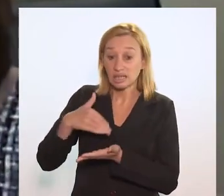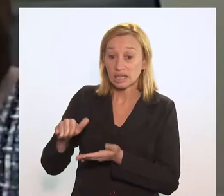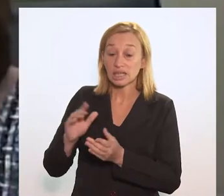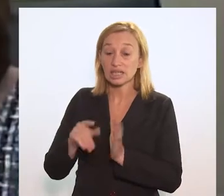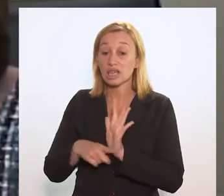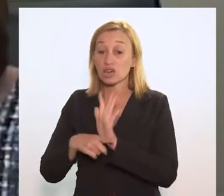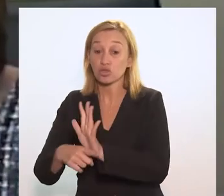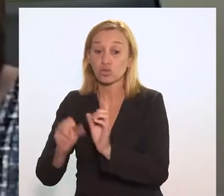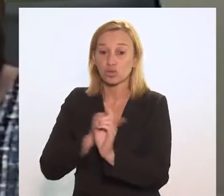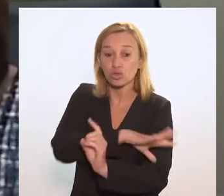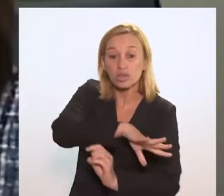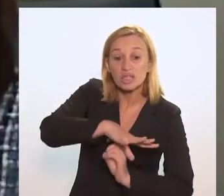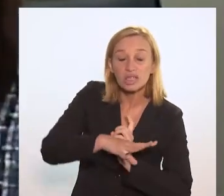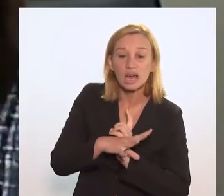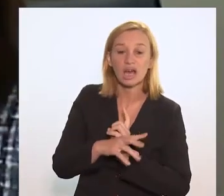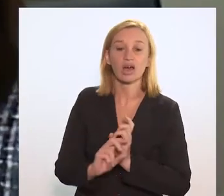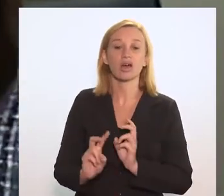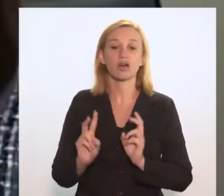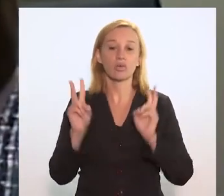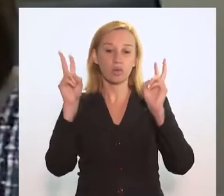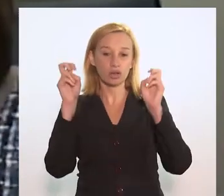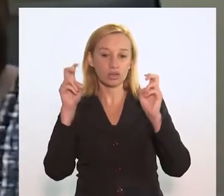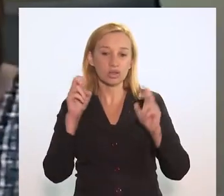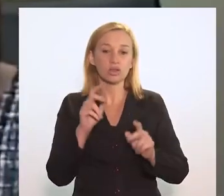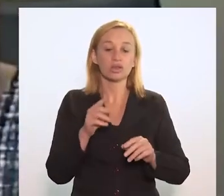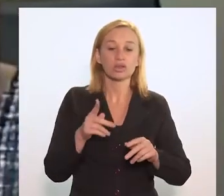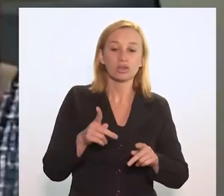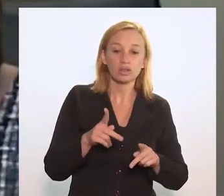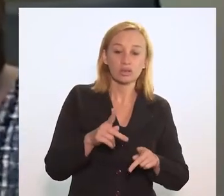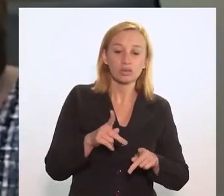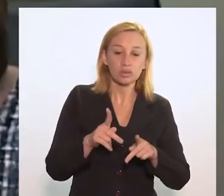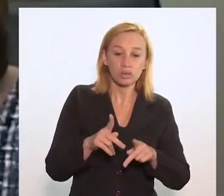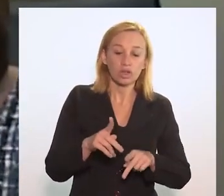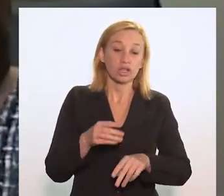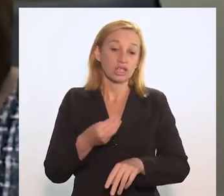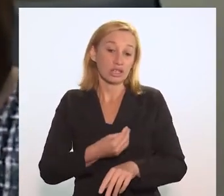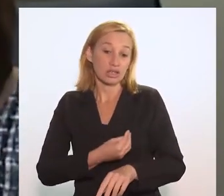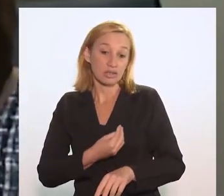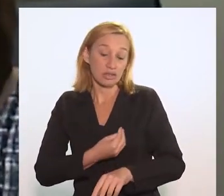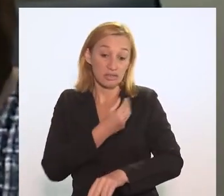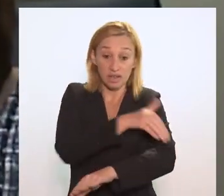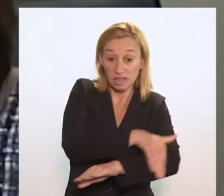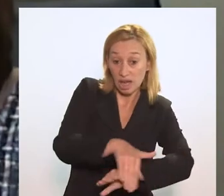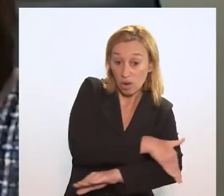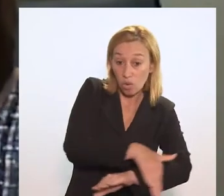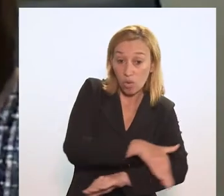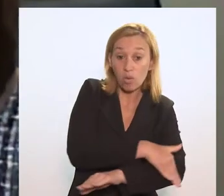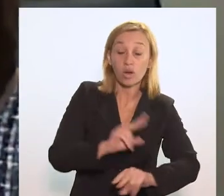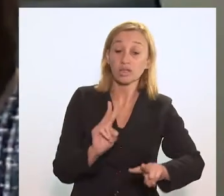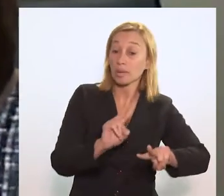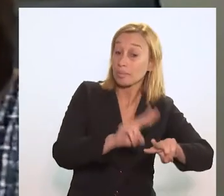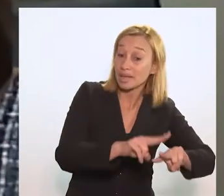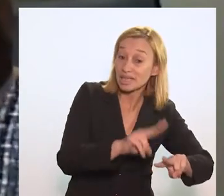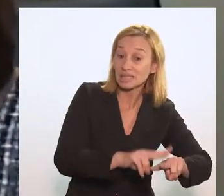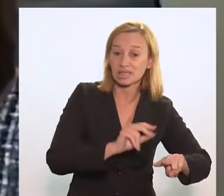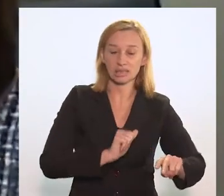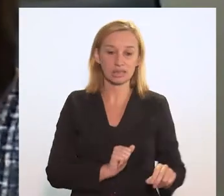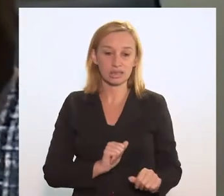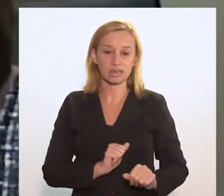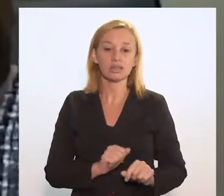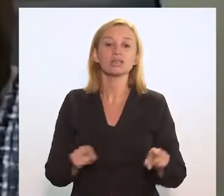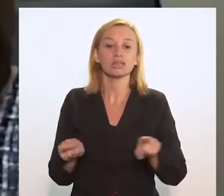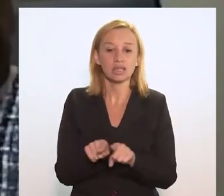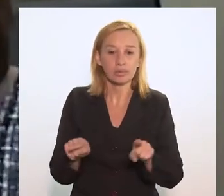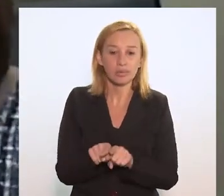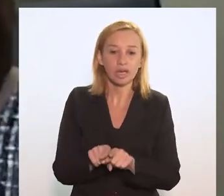de Assistência Social, a questão da população de rua, questão do sistema prisional, a questão da